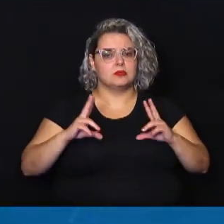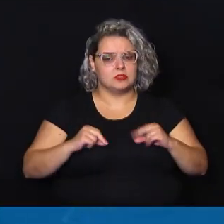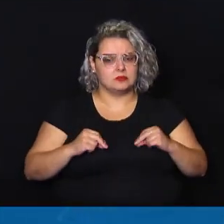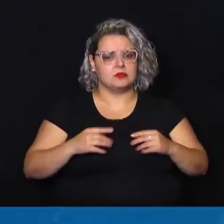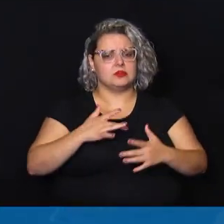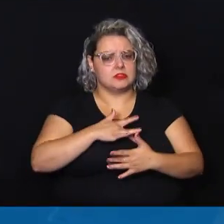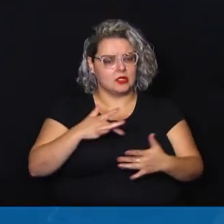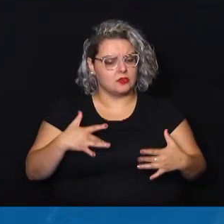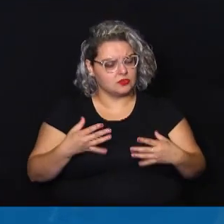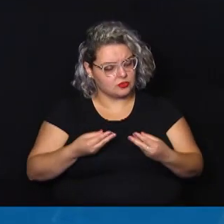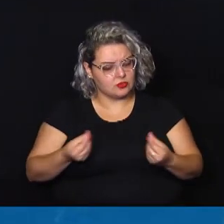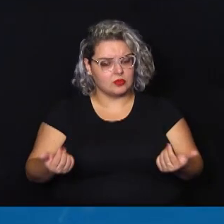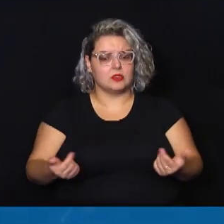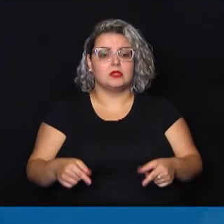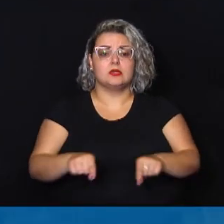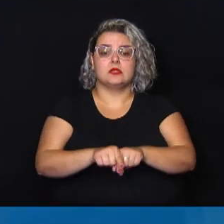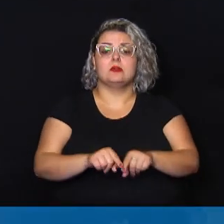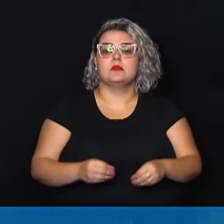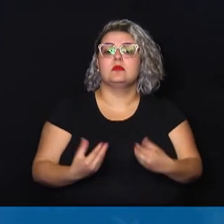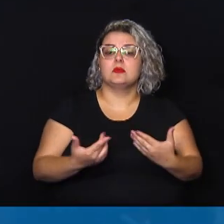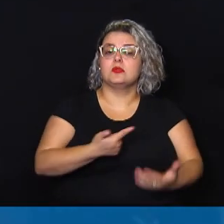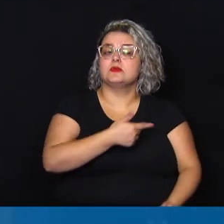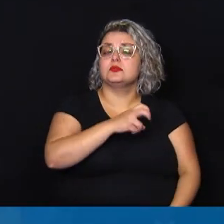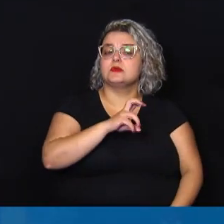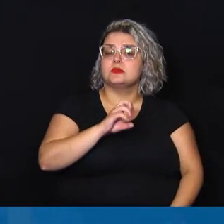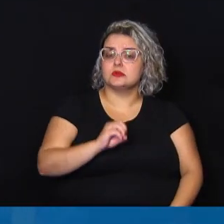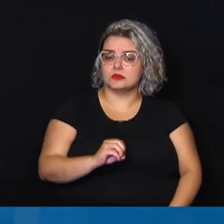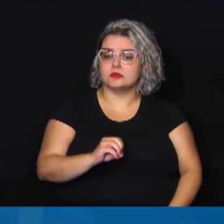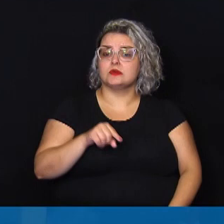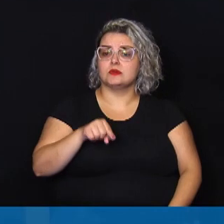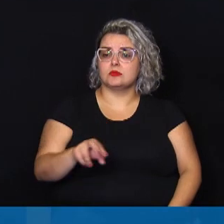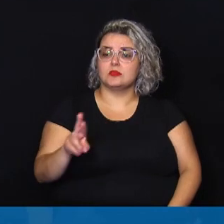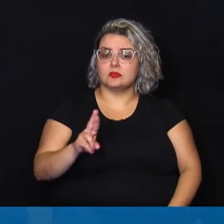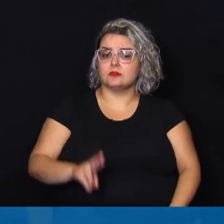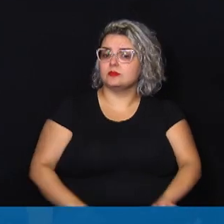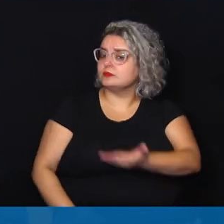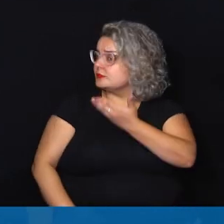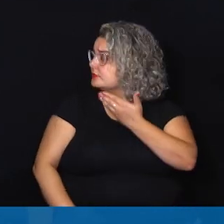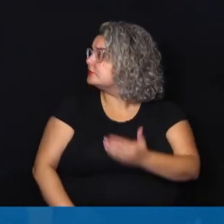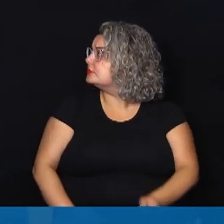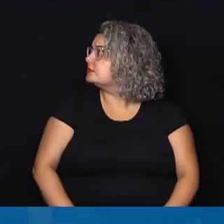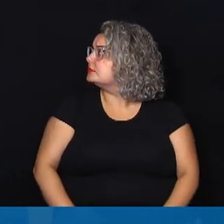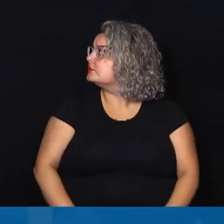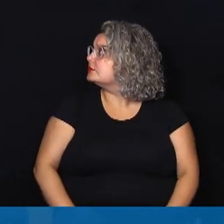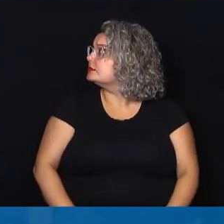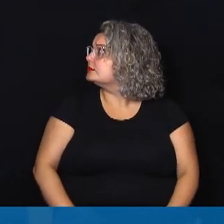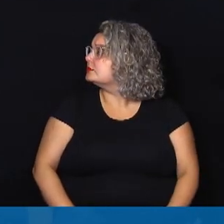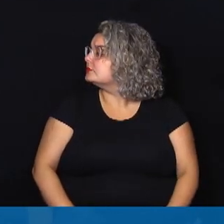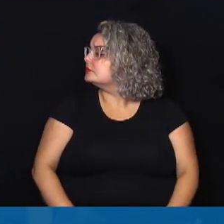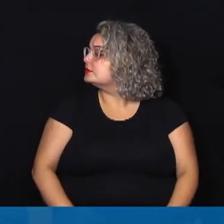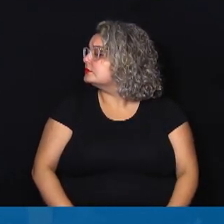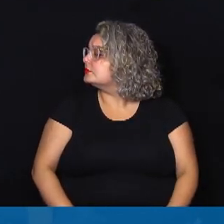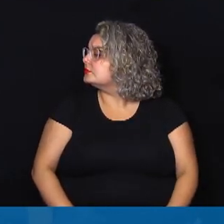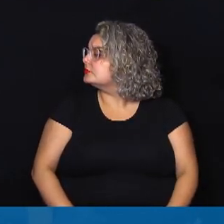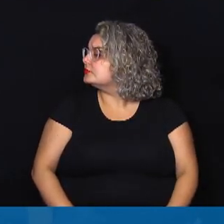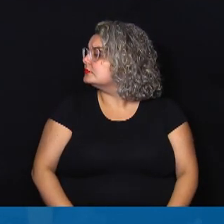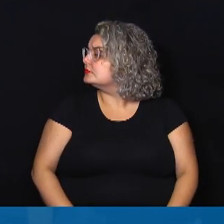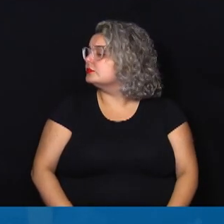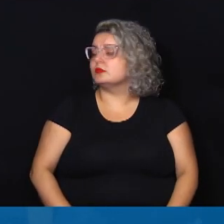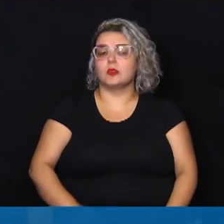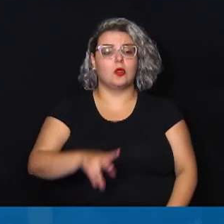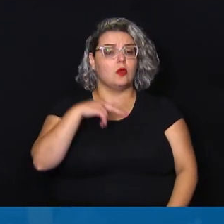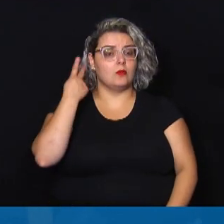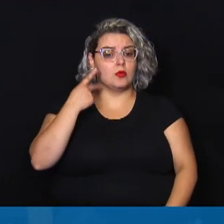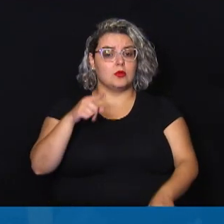foram disponibilizados 250 mil reais para a aquisição de aparelhos para academias, para praças públicas. O vereador